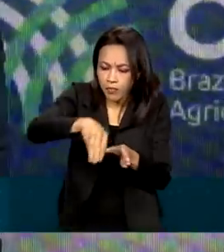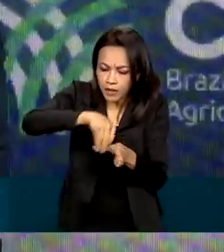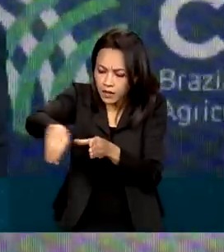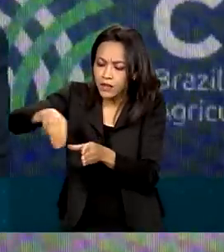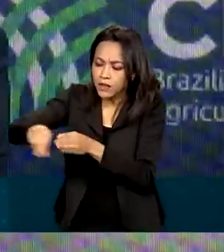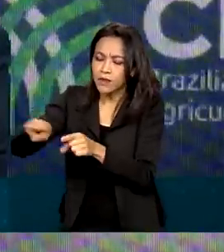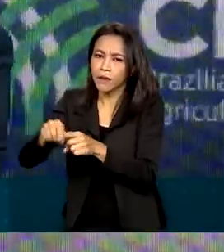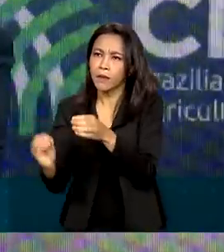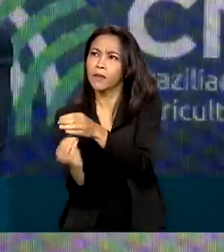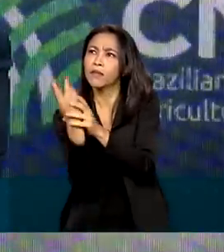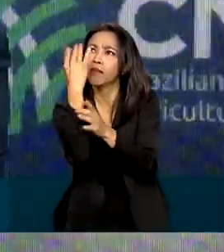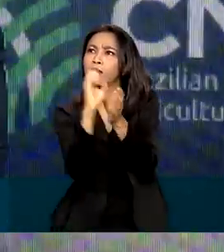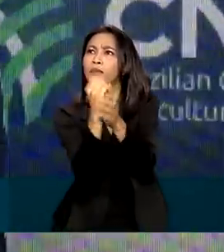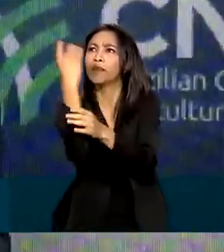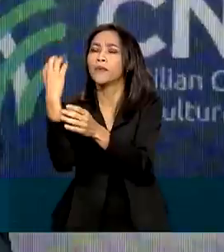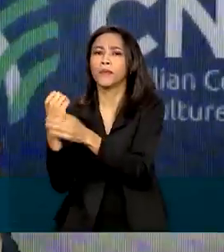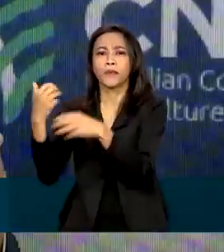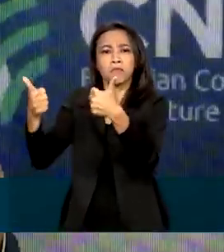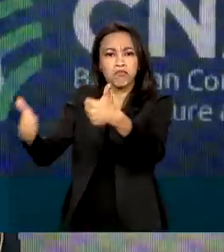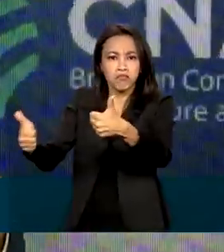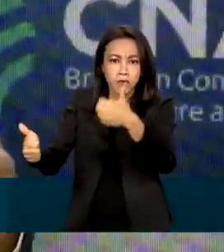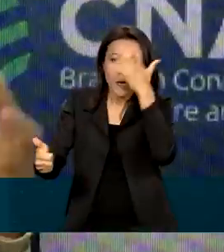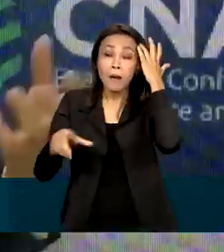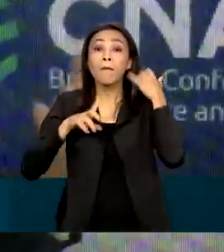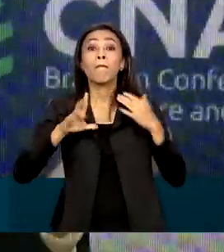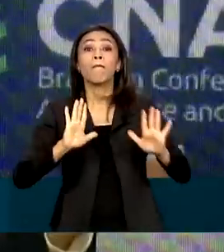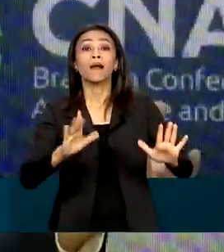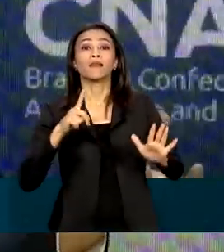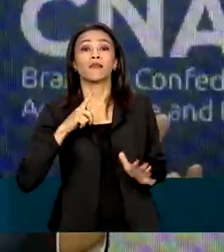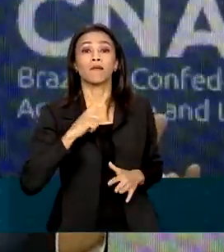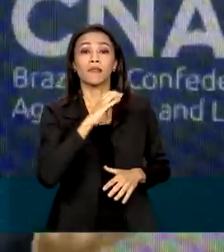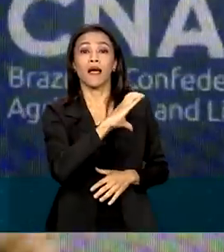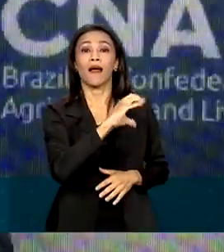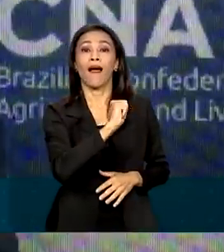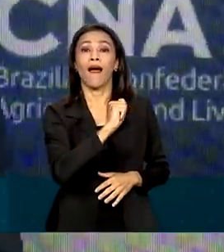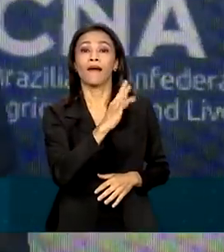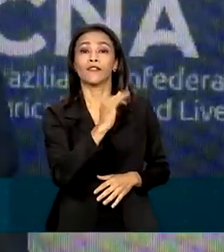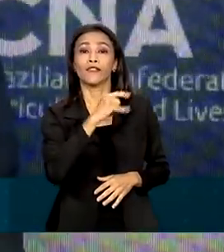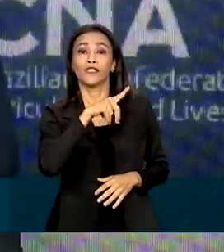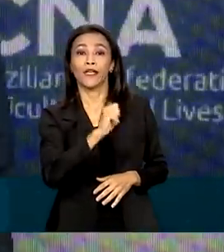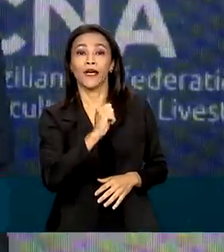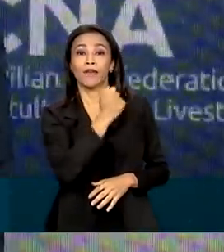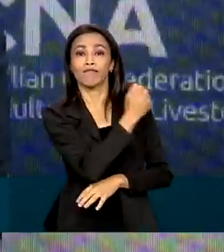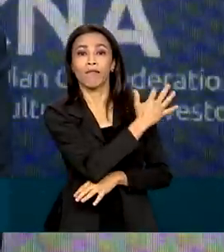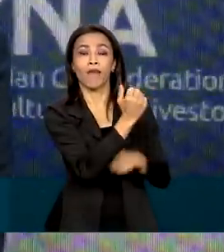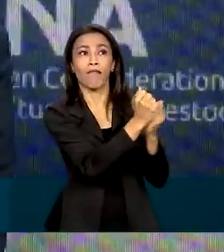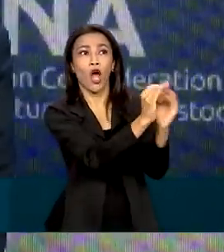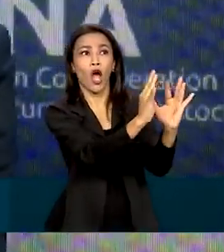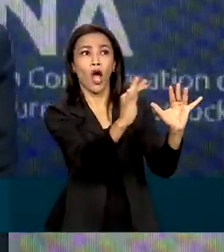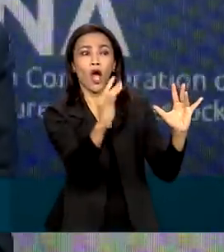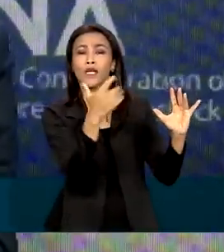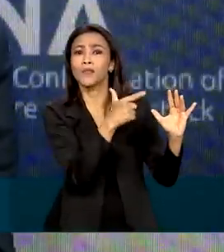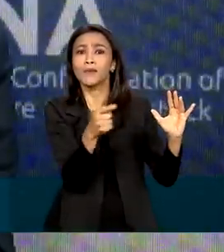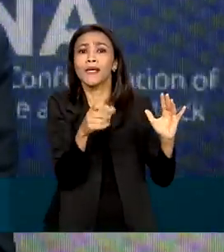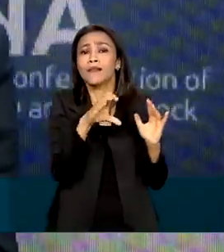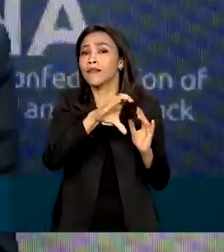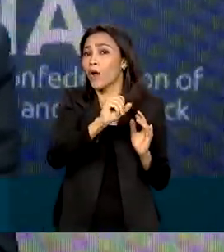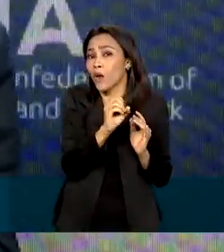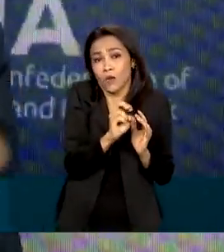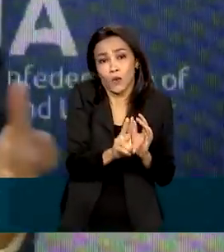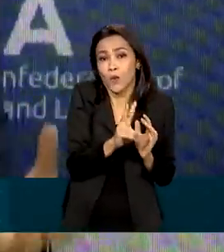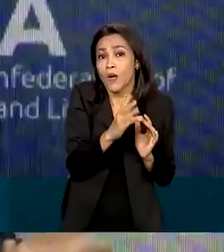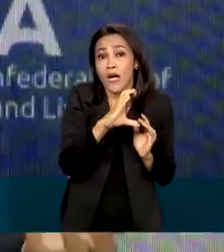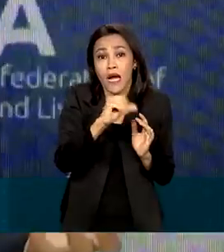mas nós temos aí biomas como a caatinga, que não tem uma quantidade expressiva de carbono, mas tem